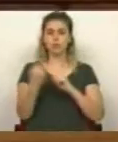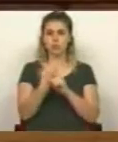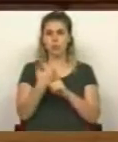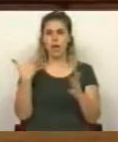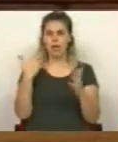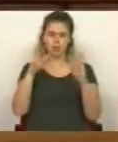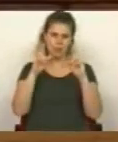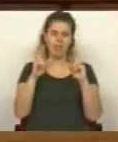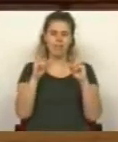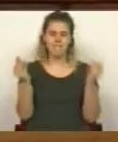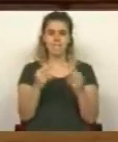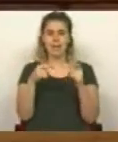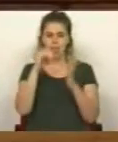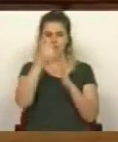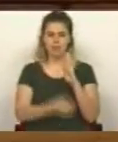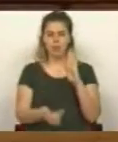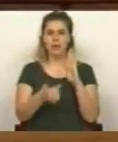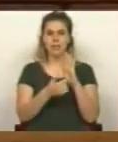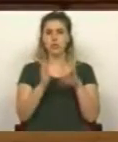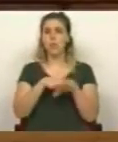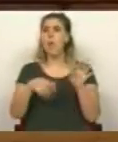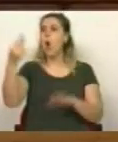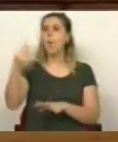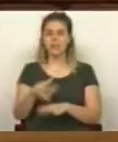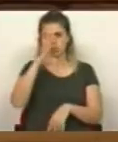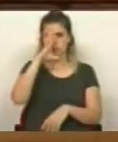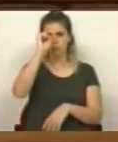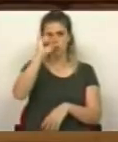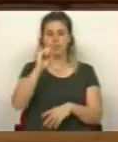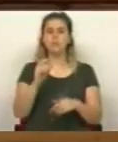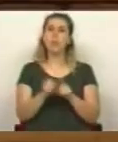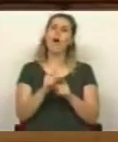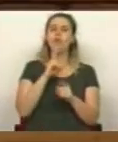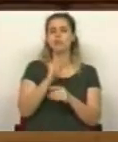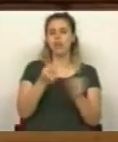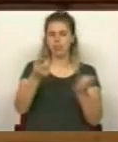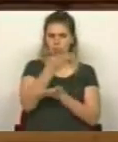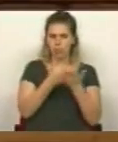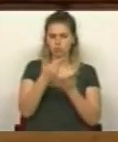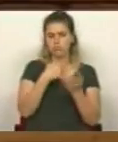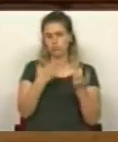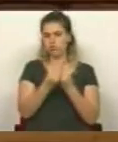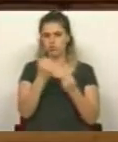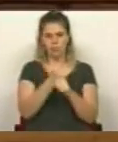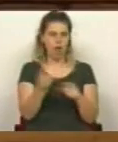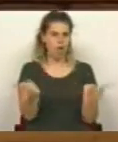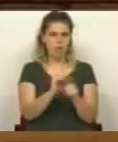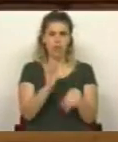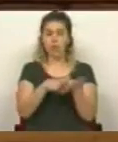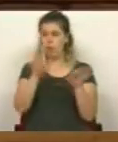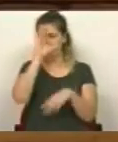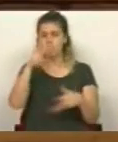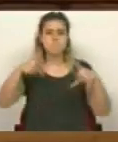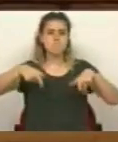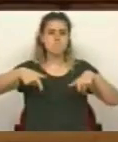do que seria desejável, este diploma resulta de uma imposição do governo e não do resultado de negociações com os trabalhadores, porque o governo